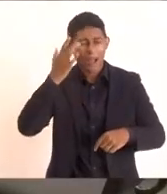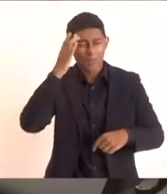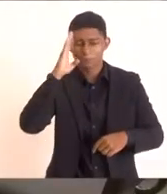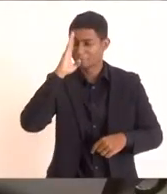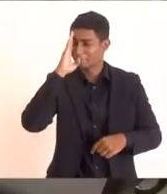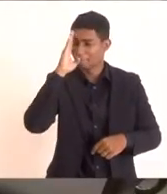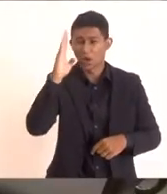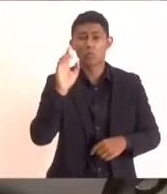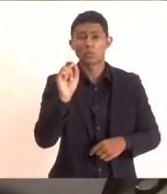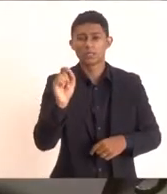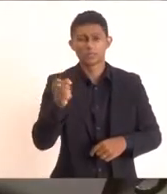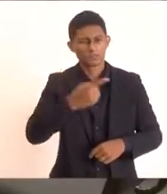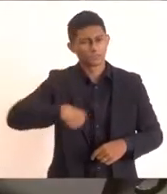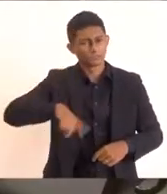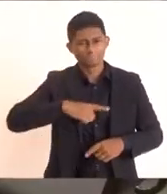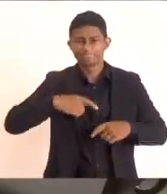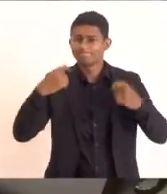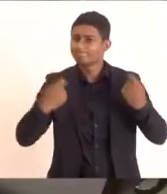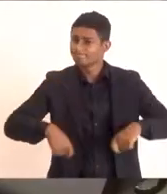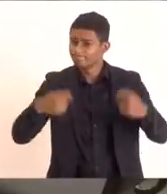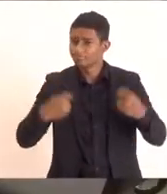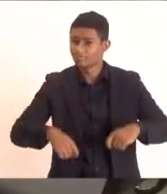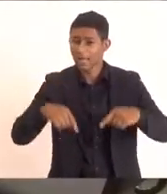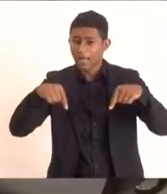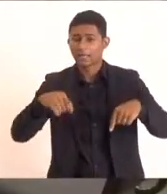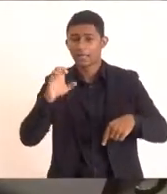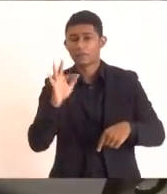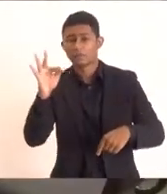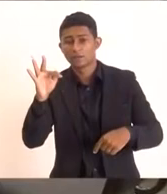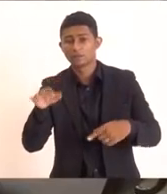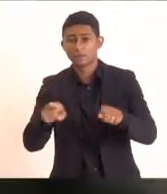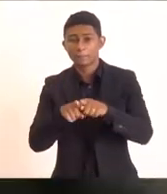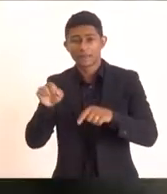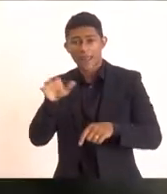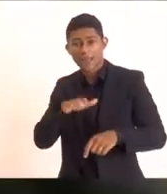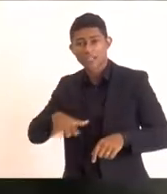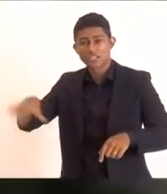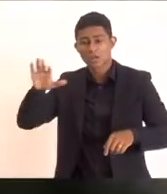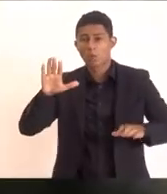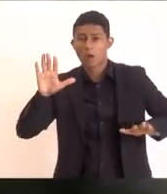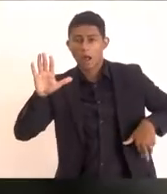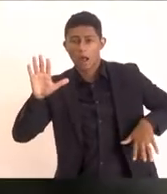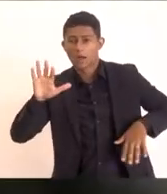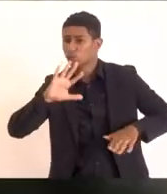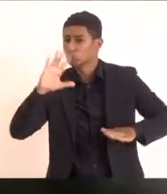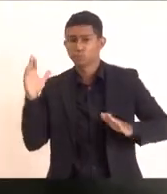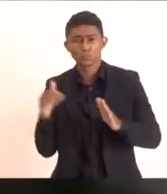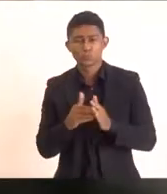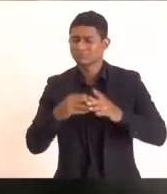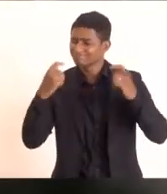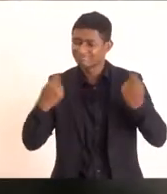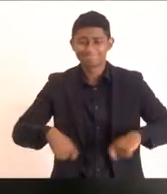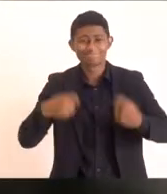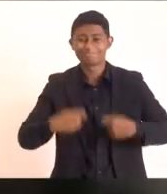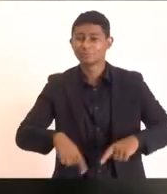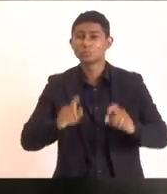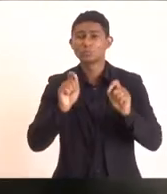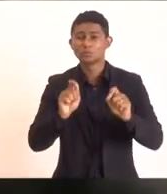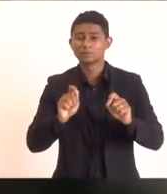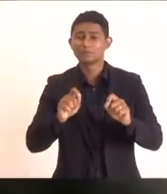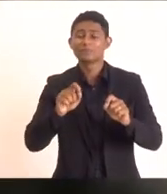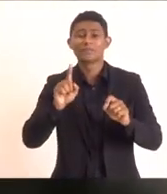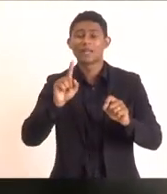que nós precisamos, não só em Cabo Frio, mas na nossa região toda, que é o